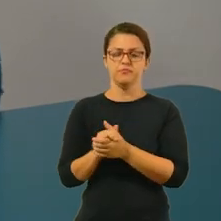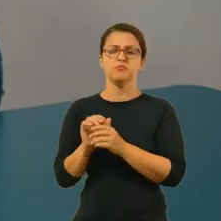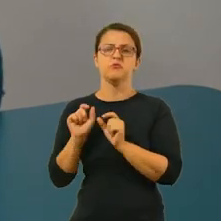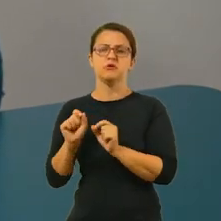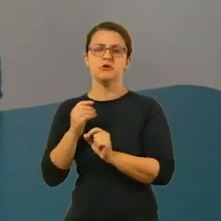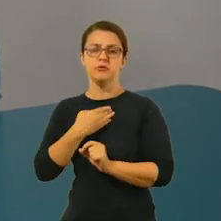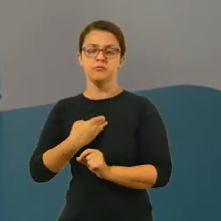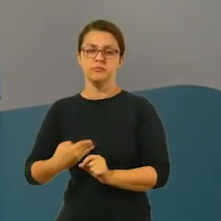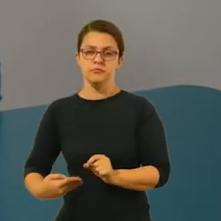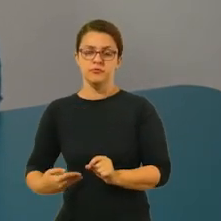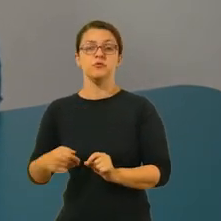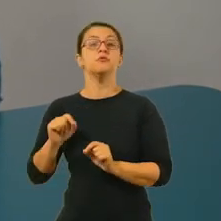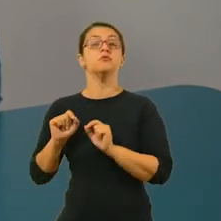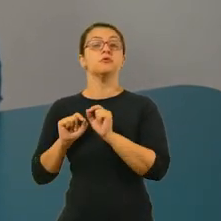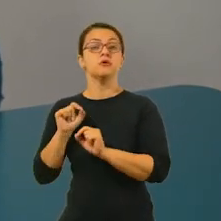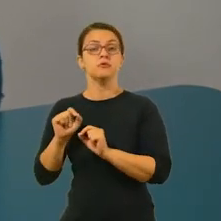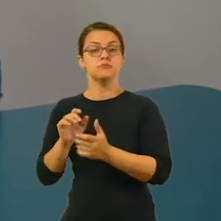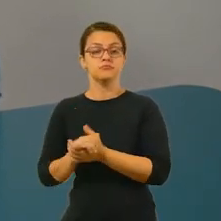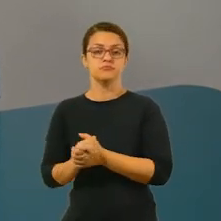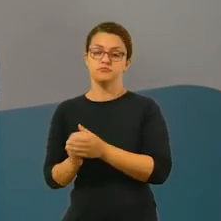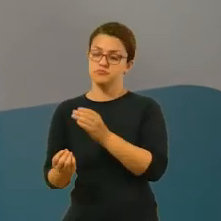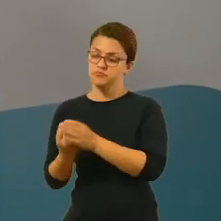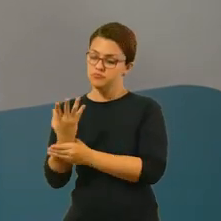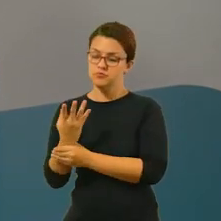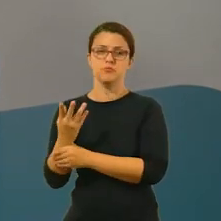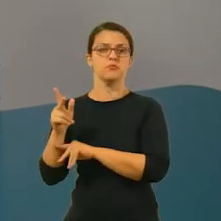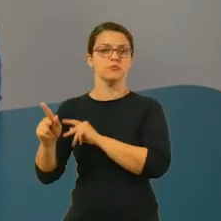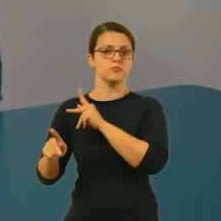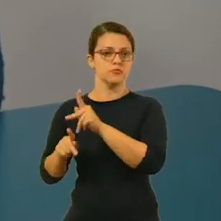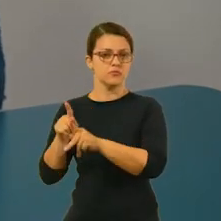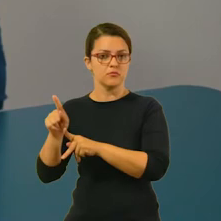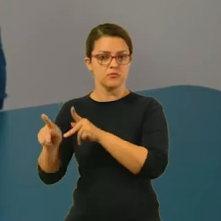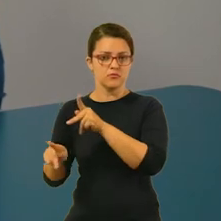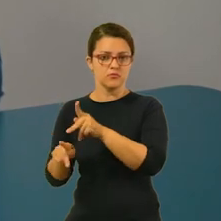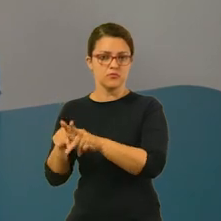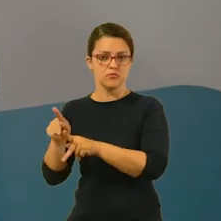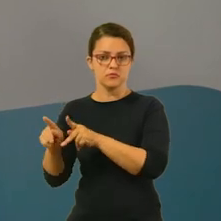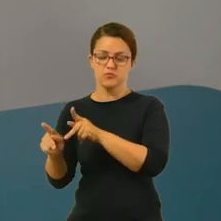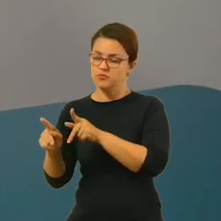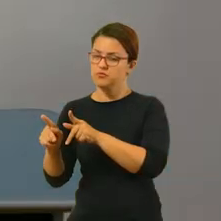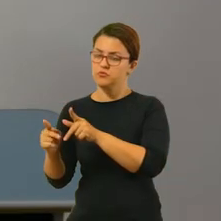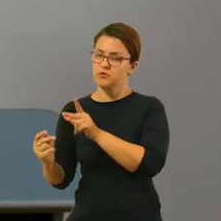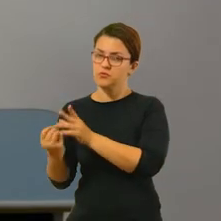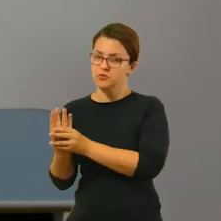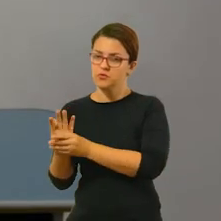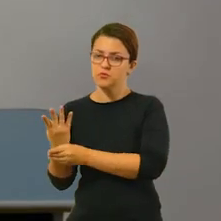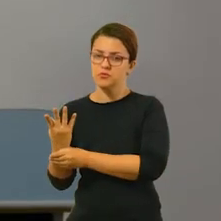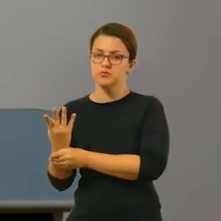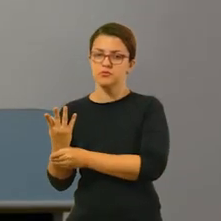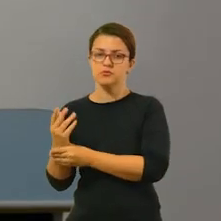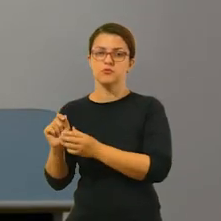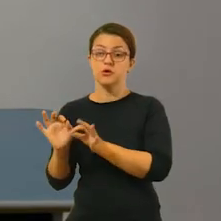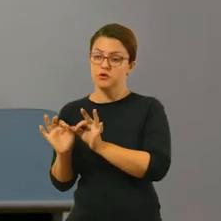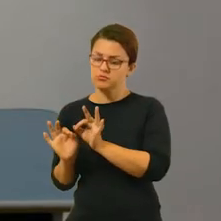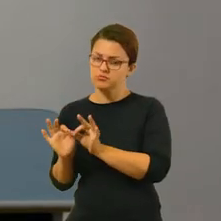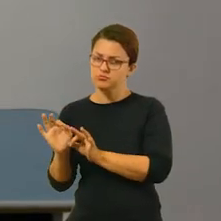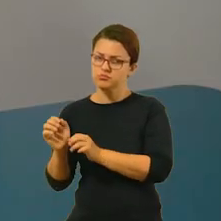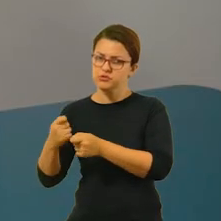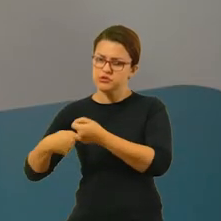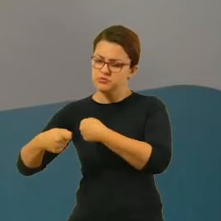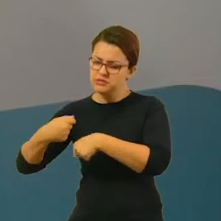governo? O governo é uma instituição criada pelo povo e é a instância máxima de